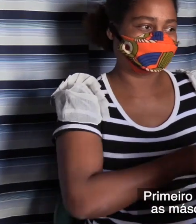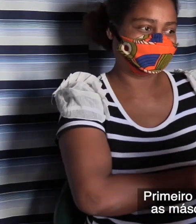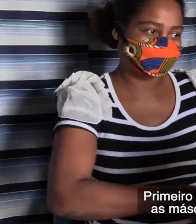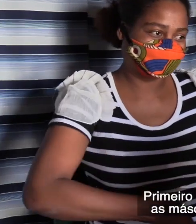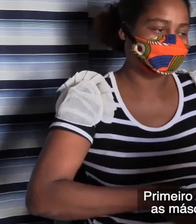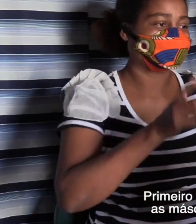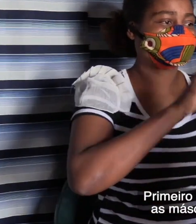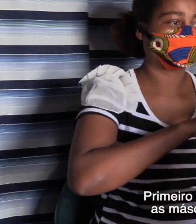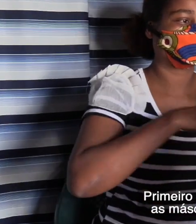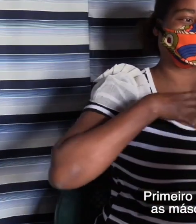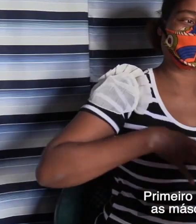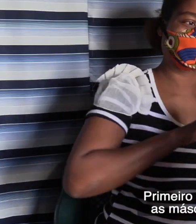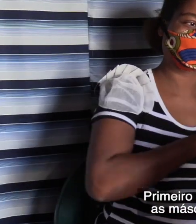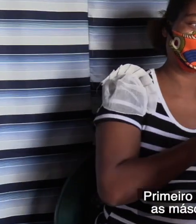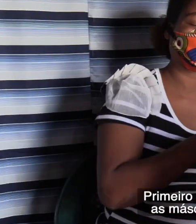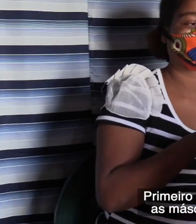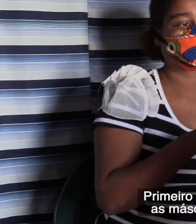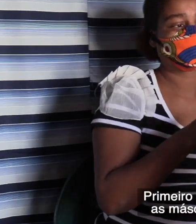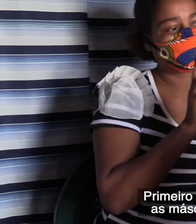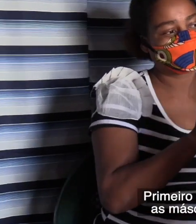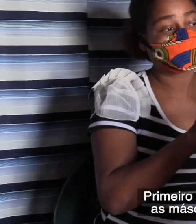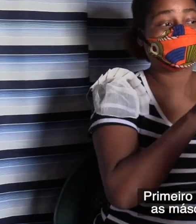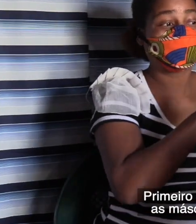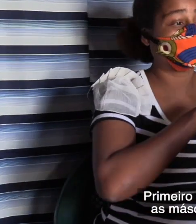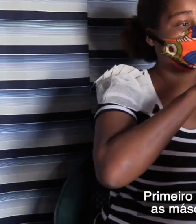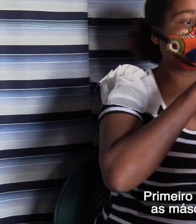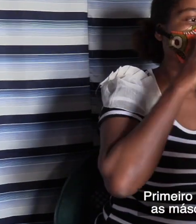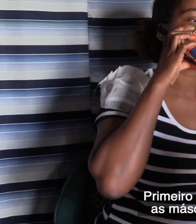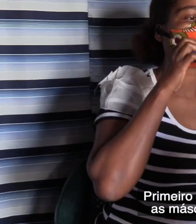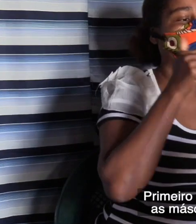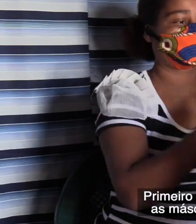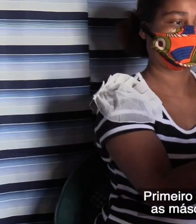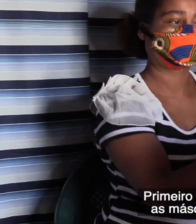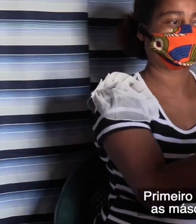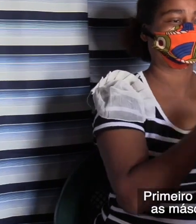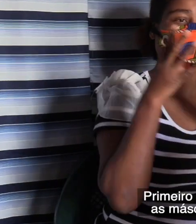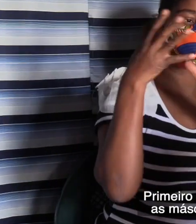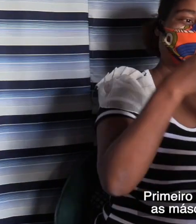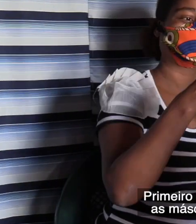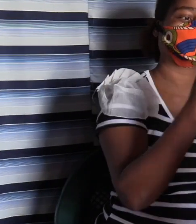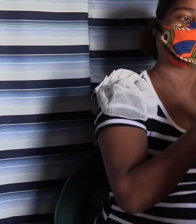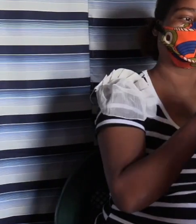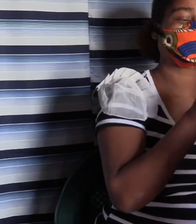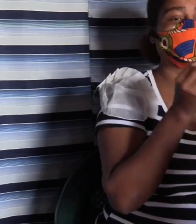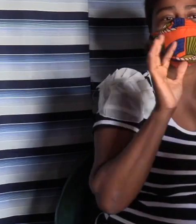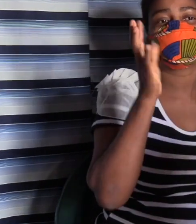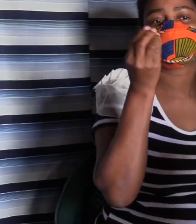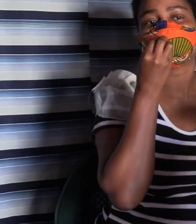Primeiro, comecei fazendo esboço, depois comecei a produzir máscaras e tenho muitas aderência.